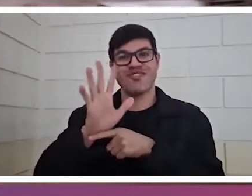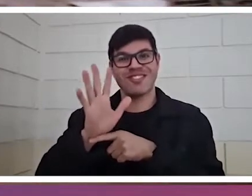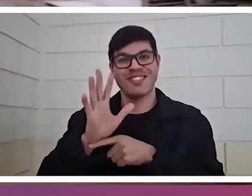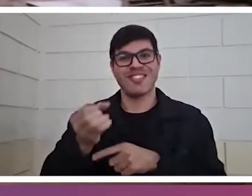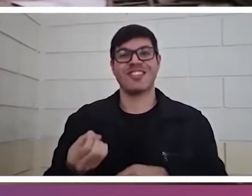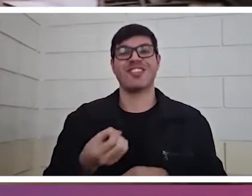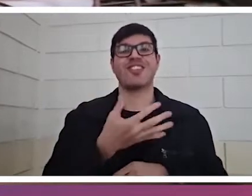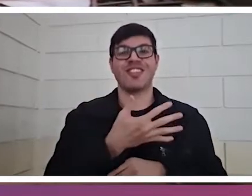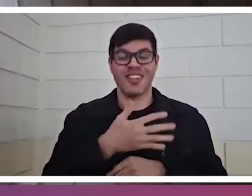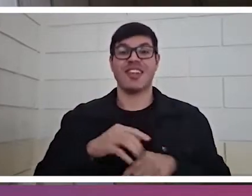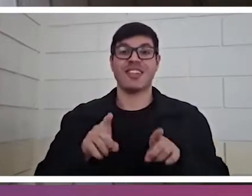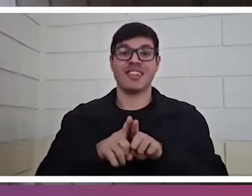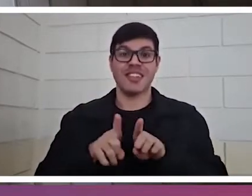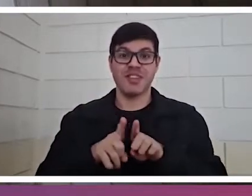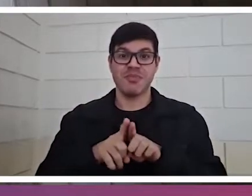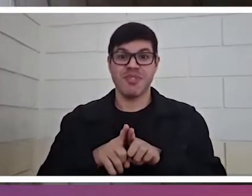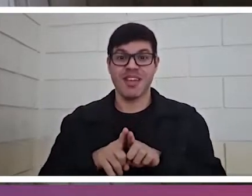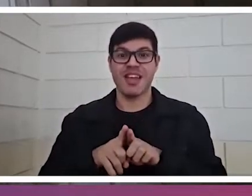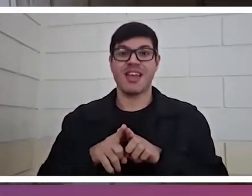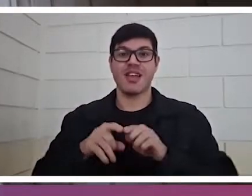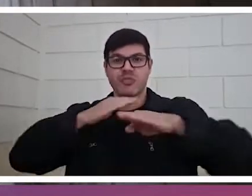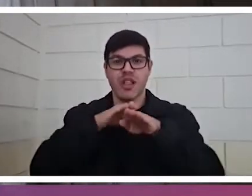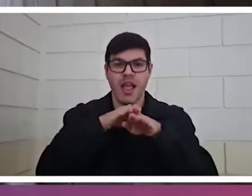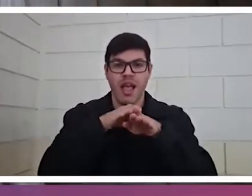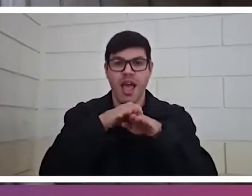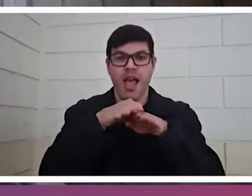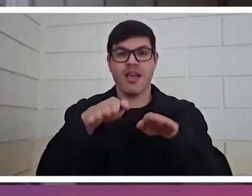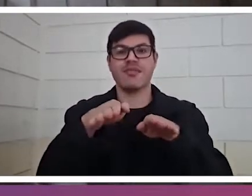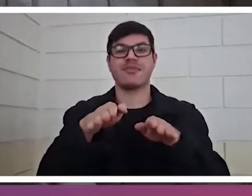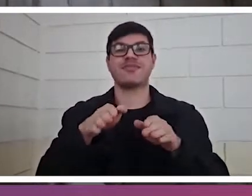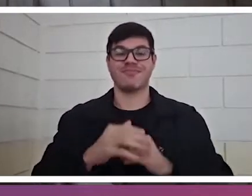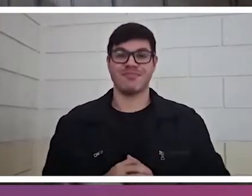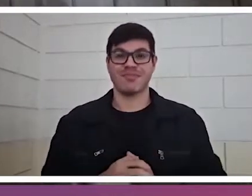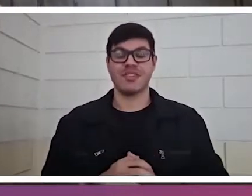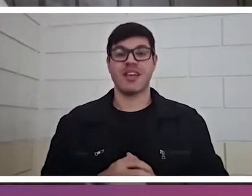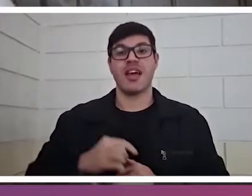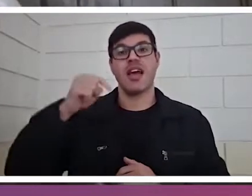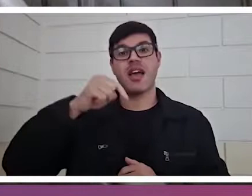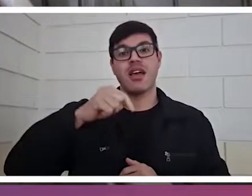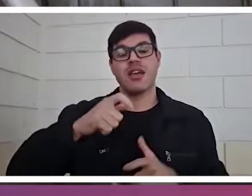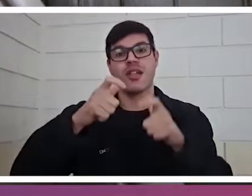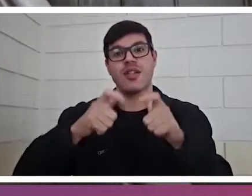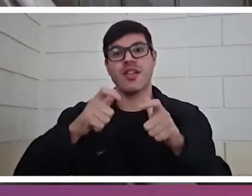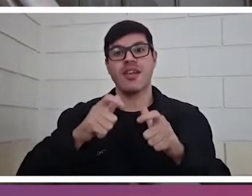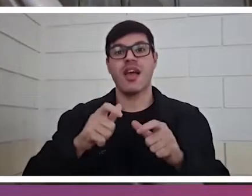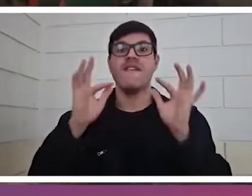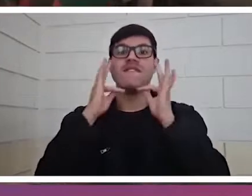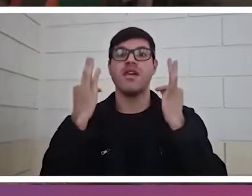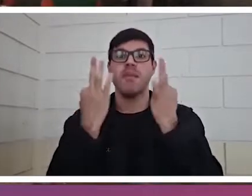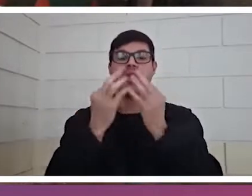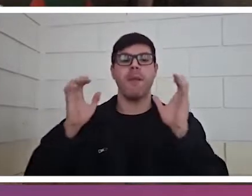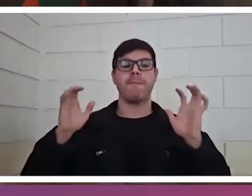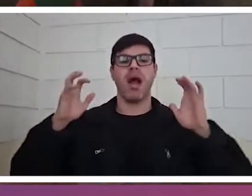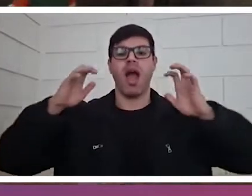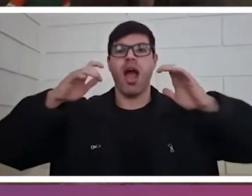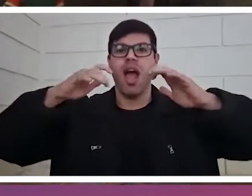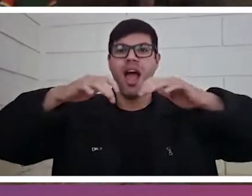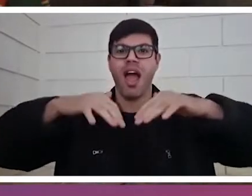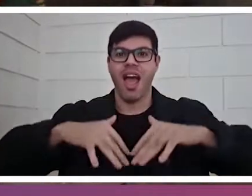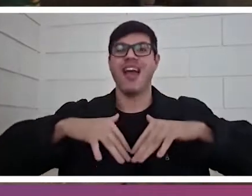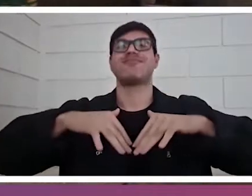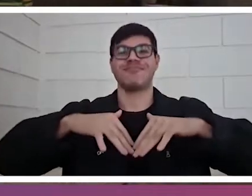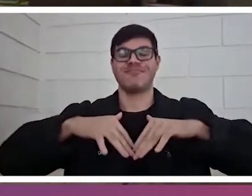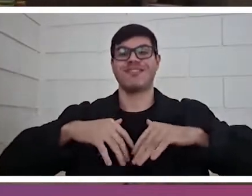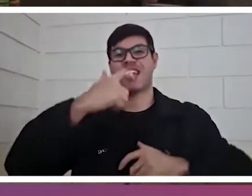a revitalização do nosso calçadão. Aqui vai virar um local que vai ser o ponto de encontro das famílias ararenses. Eu estou muito